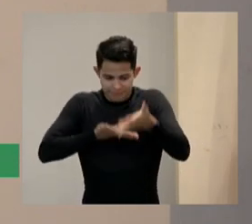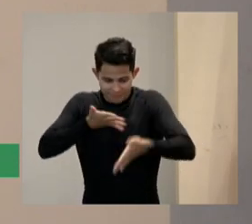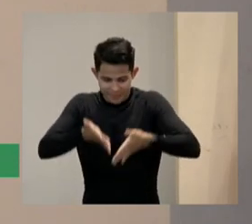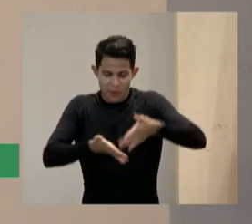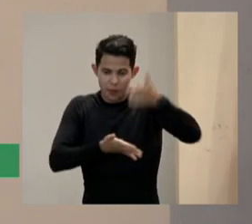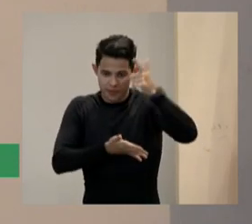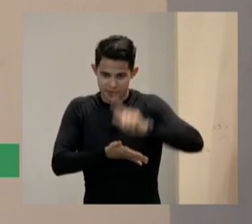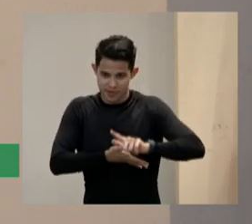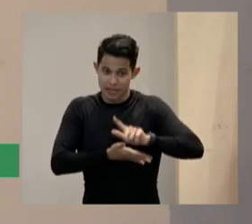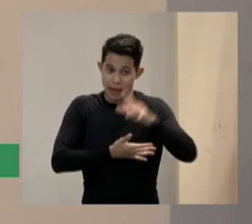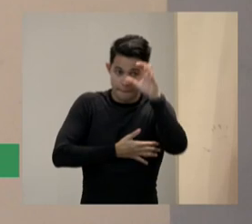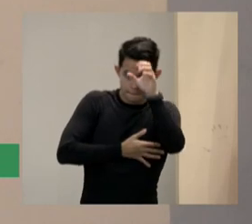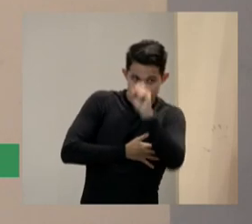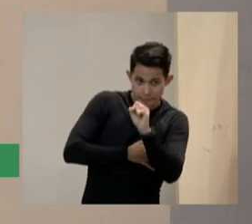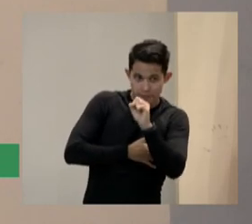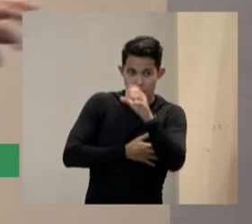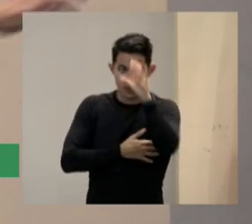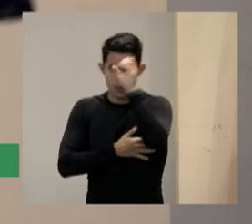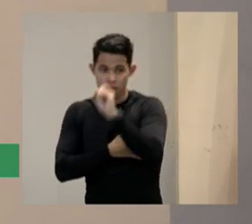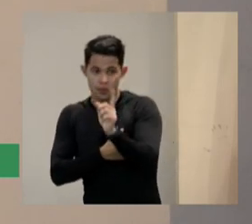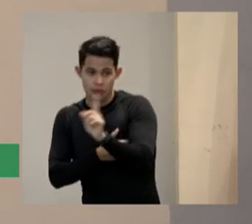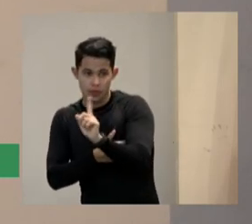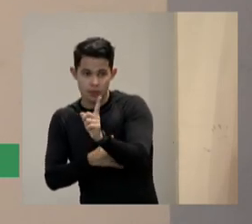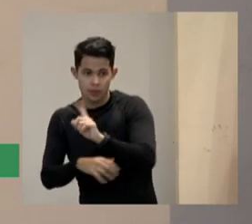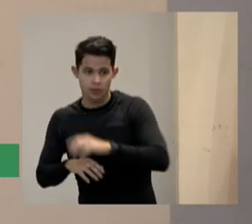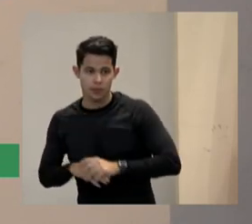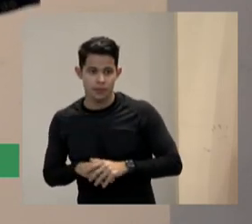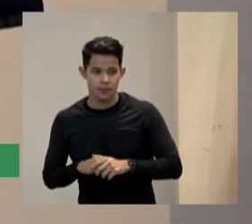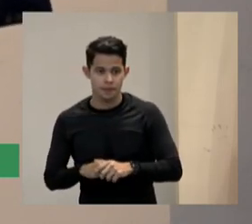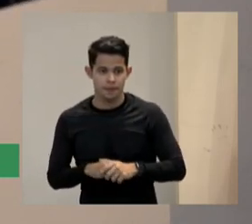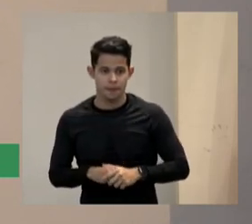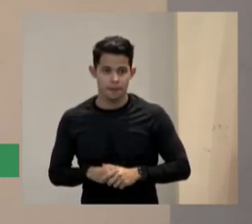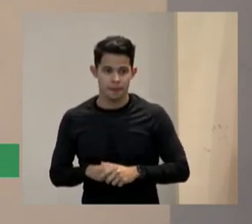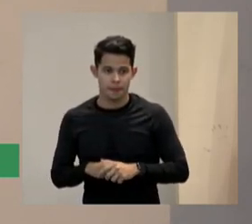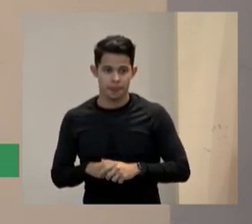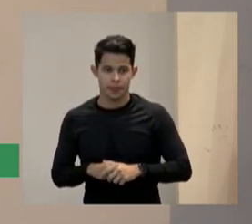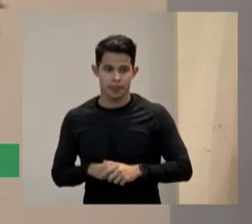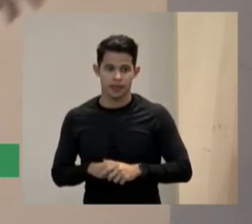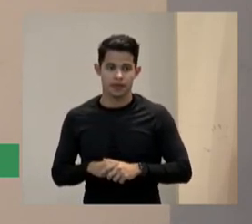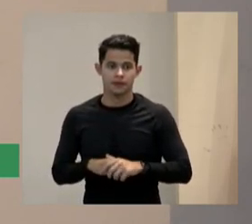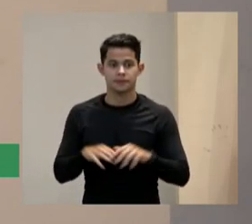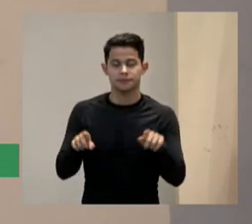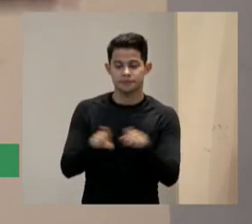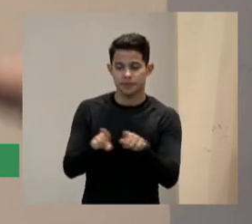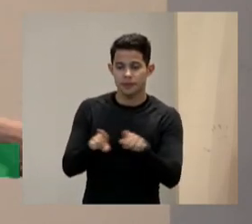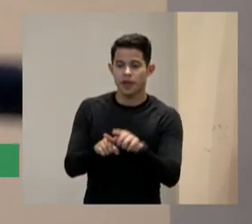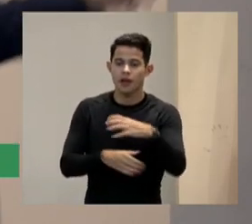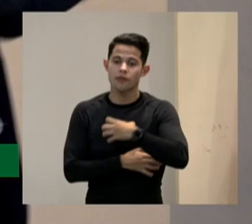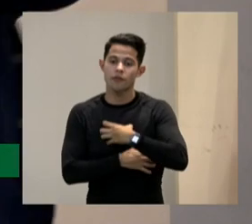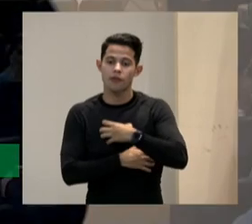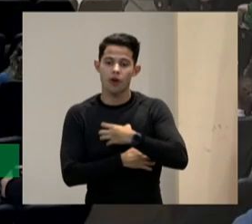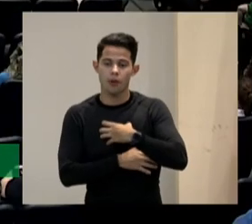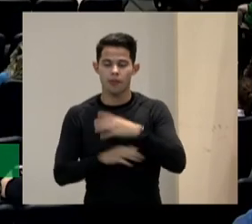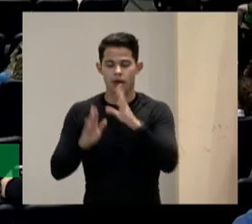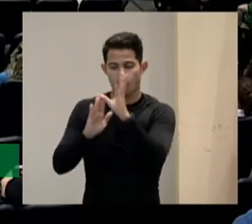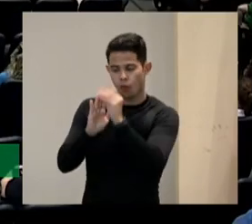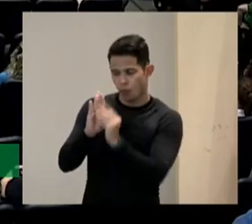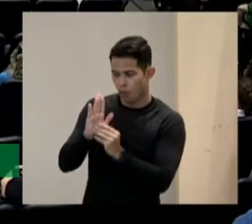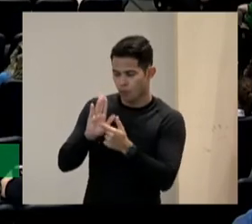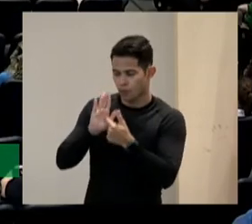se eu consigo chegar a quase todos os estudantes com esta forma de apresentar os conteúdos